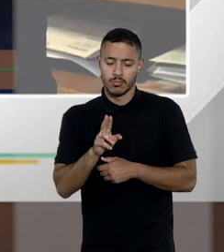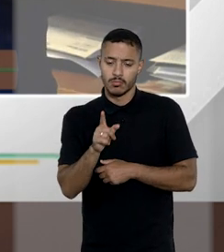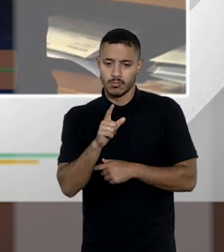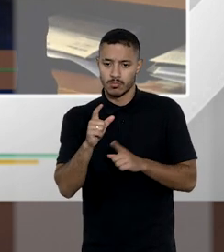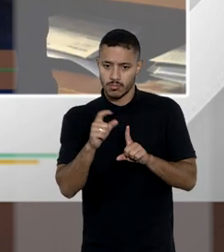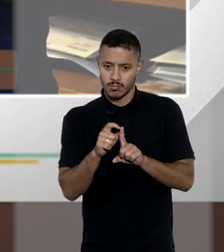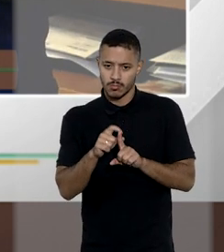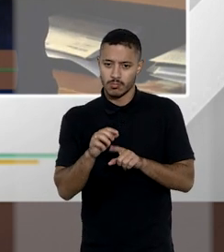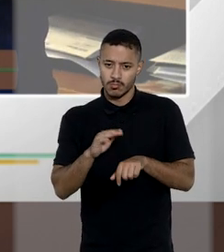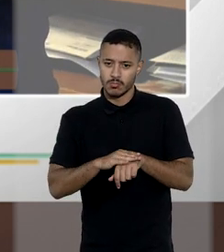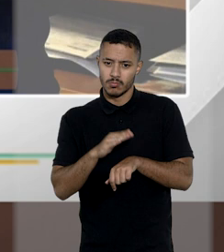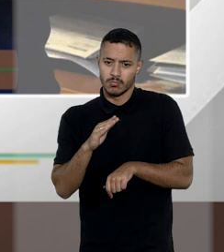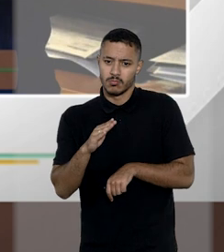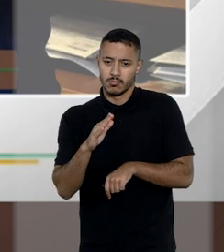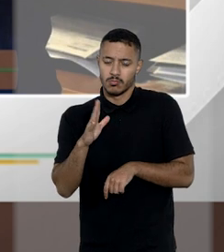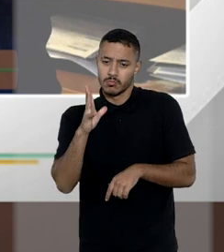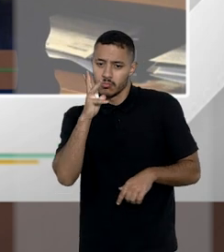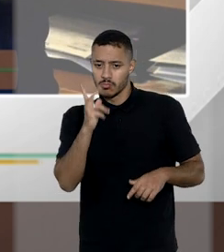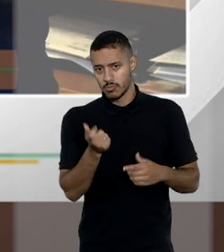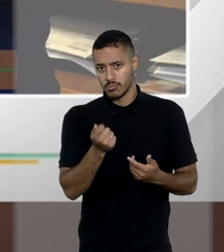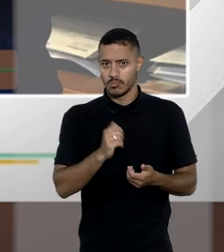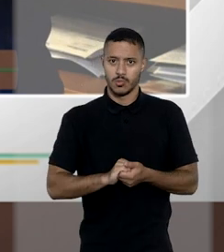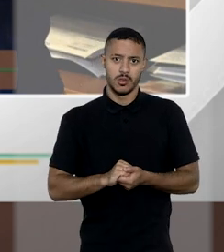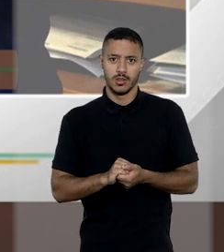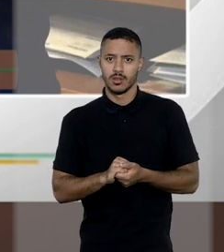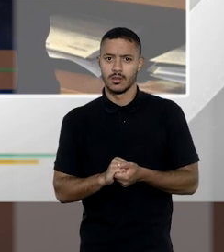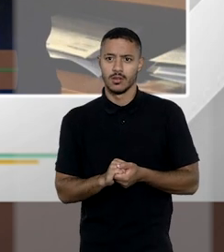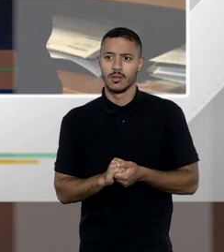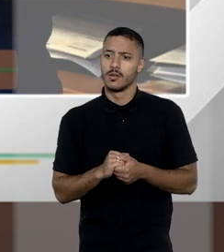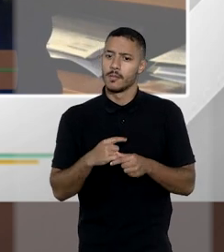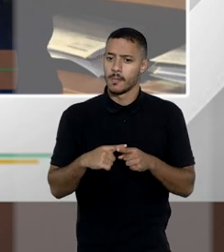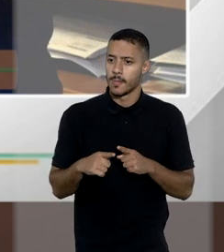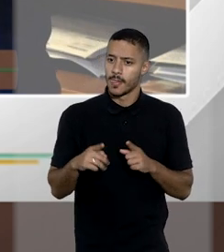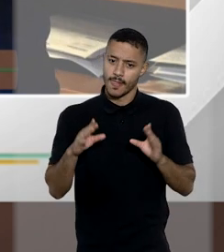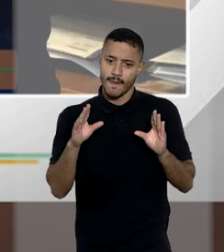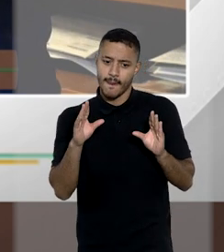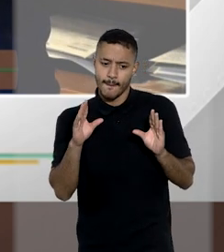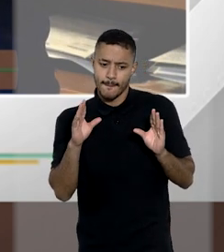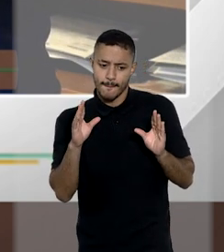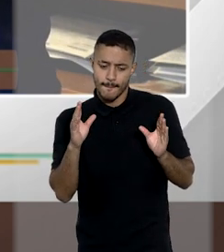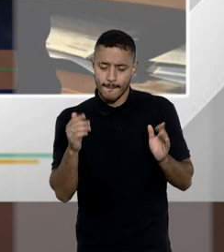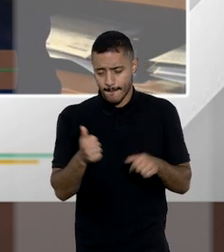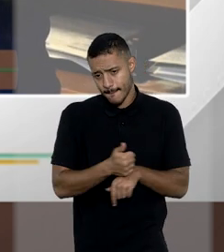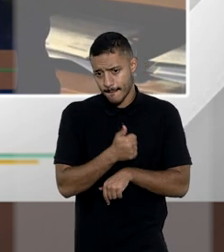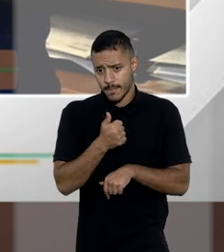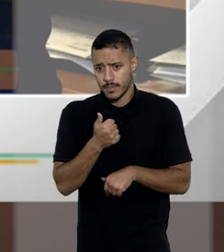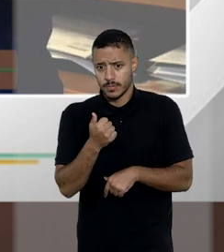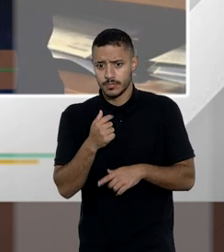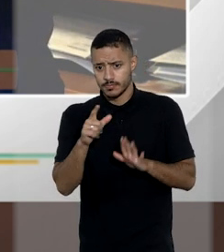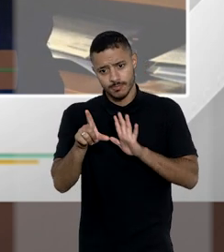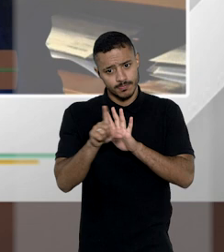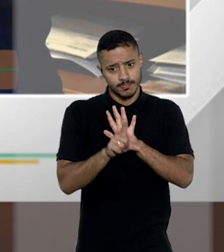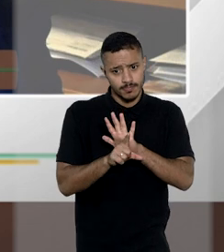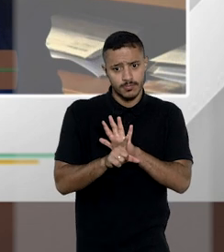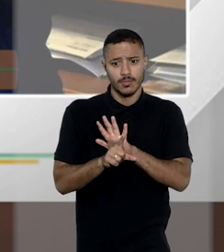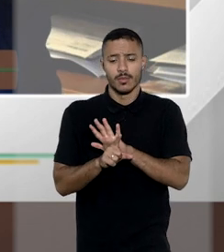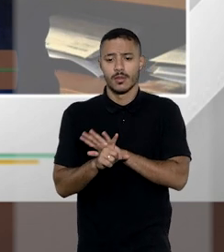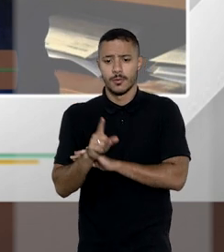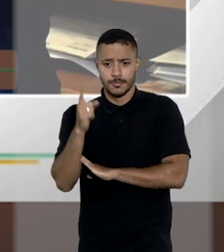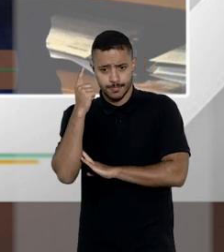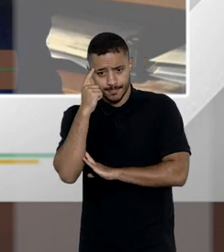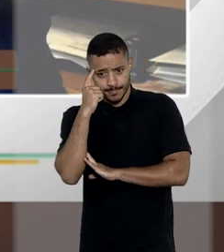para usar uma palavra mais palatável mas essa é uma grande divergência eu sei que a doutrina alguns